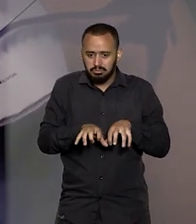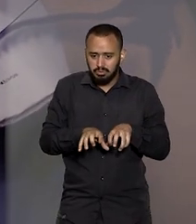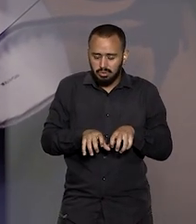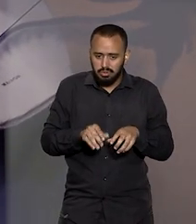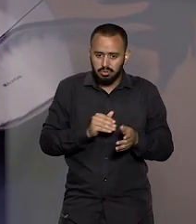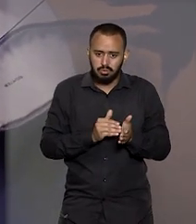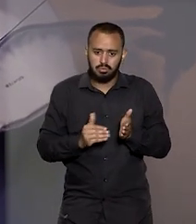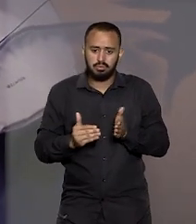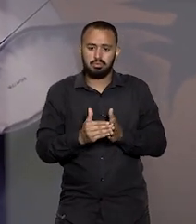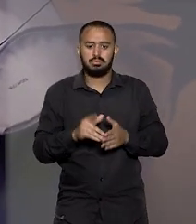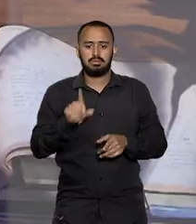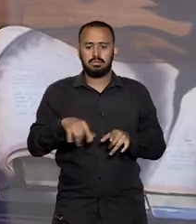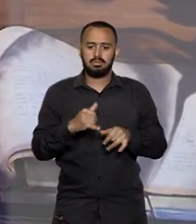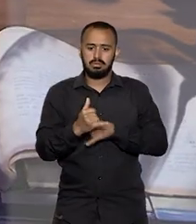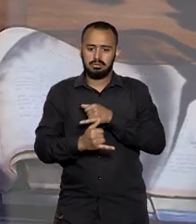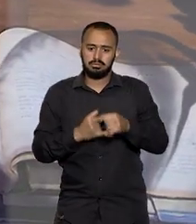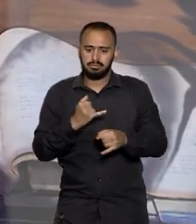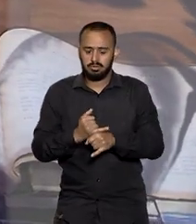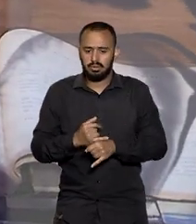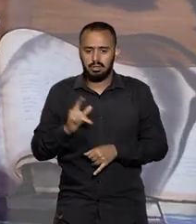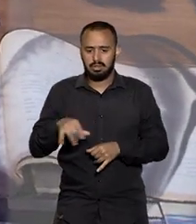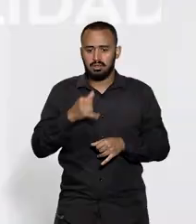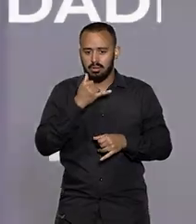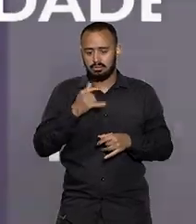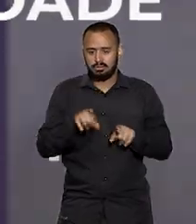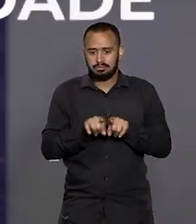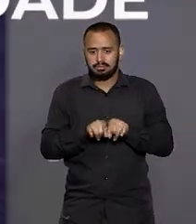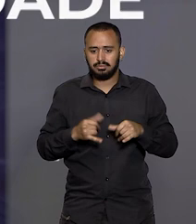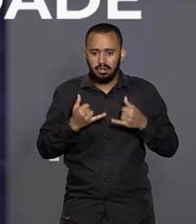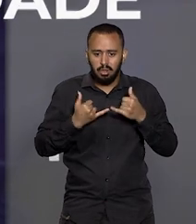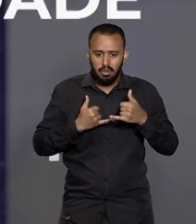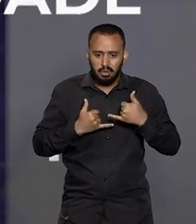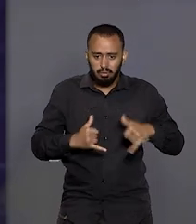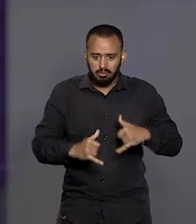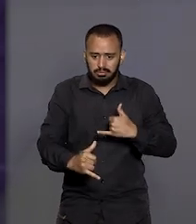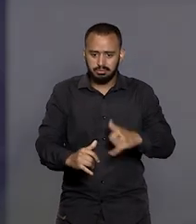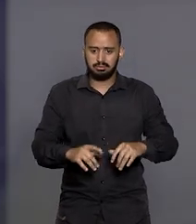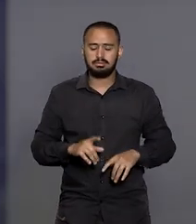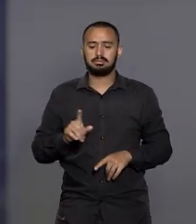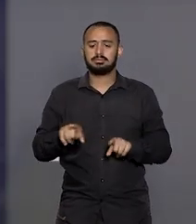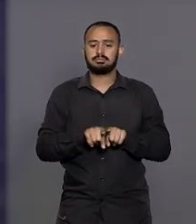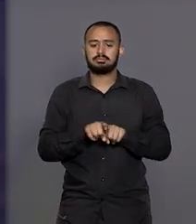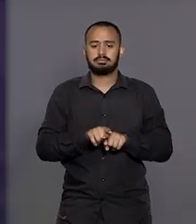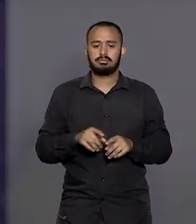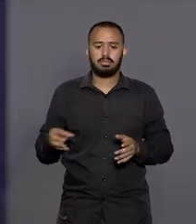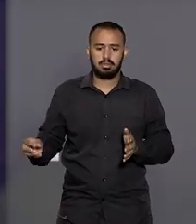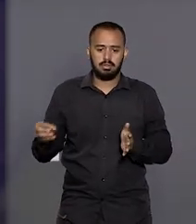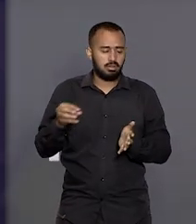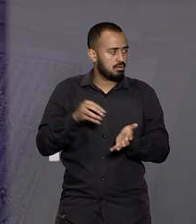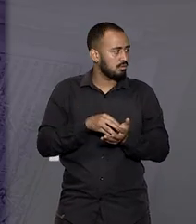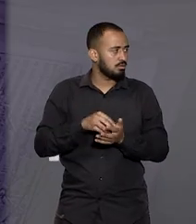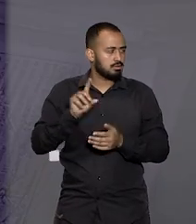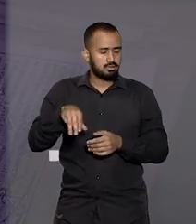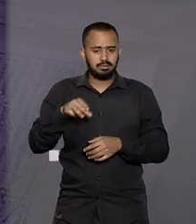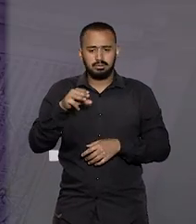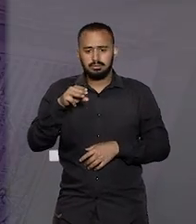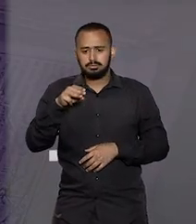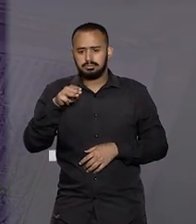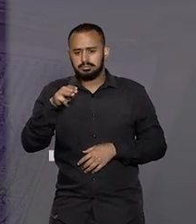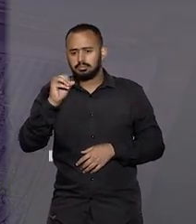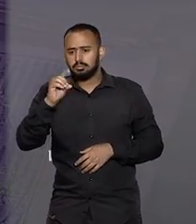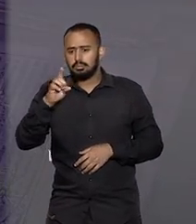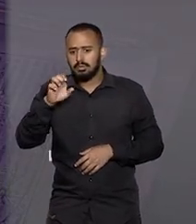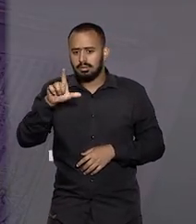obrigatoriedade do peticionamento eletrônico e a implantação do Modelo Nacional de Interoperabilidade, que